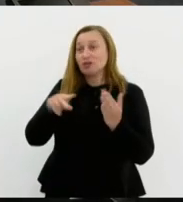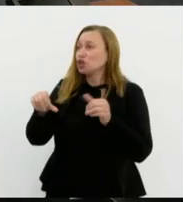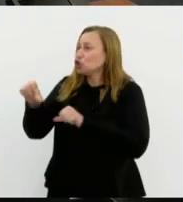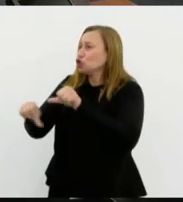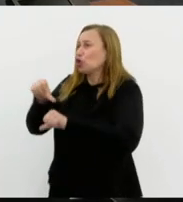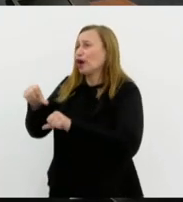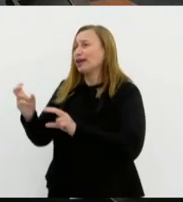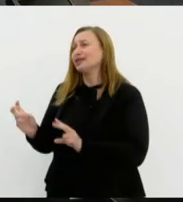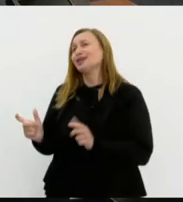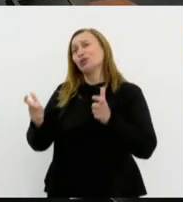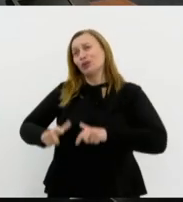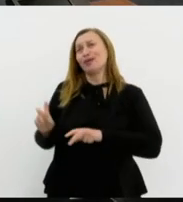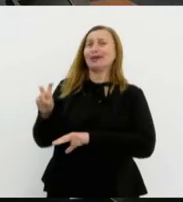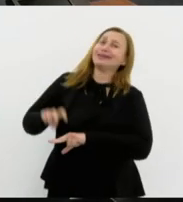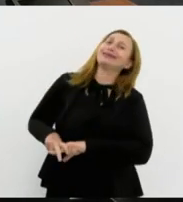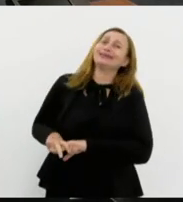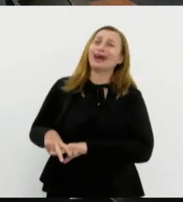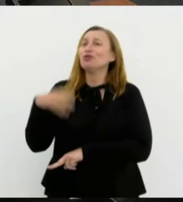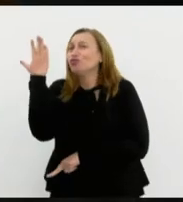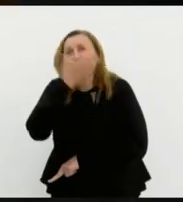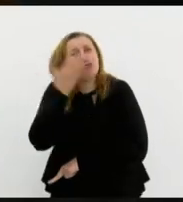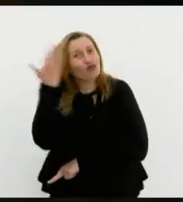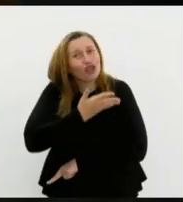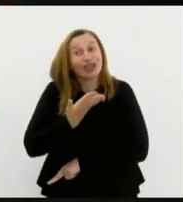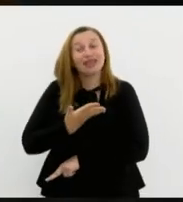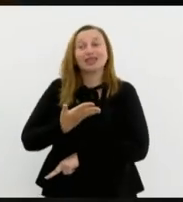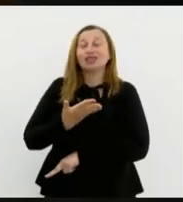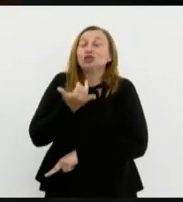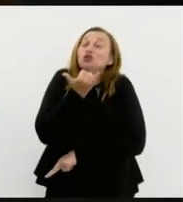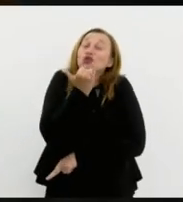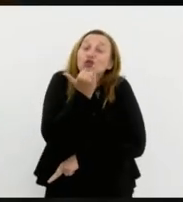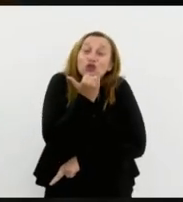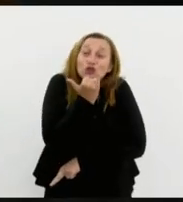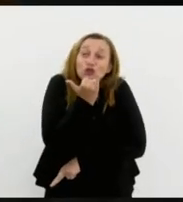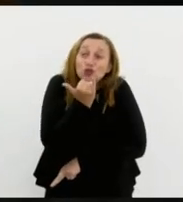posição, de lugar, e aí eu não vi.